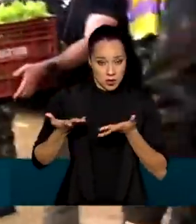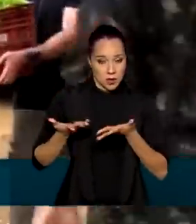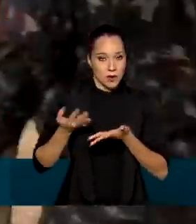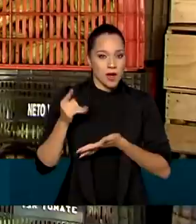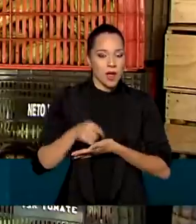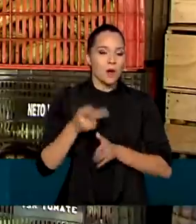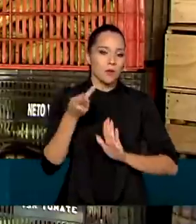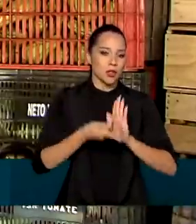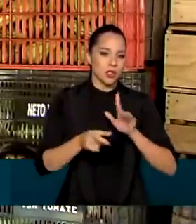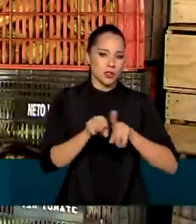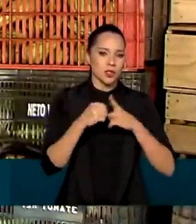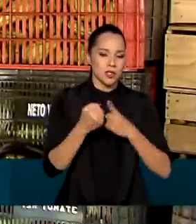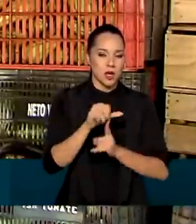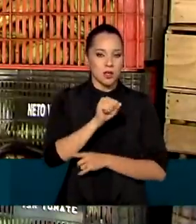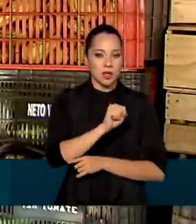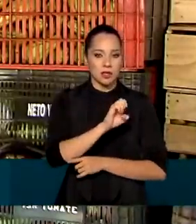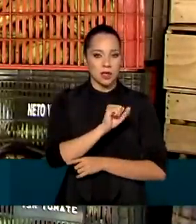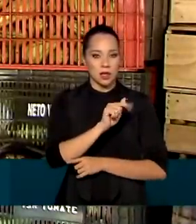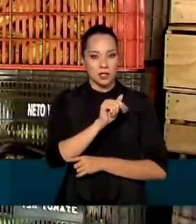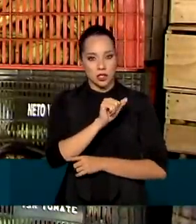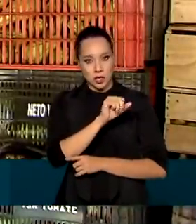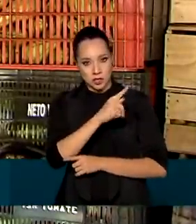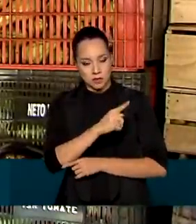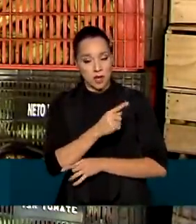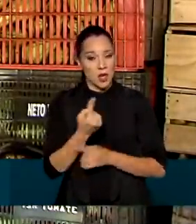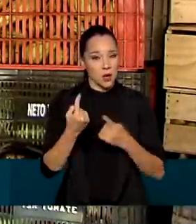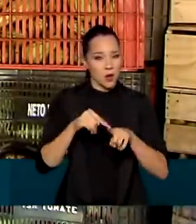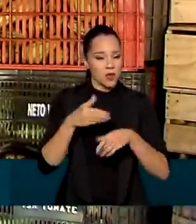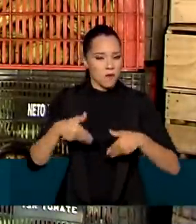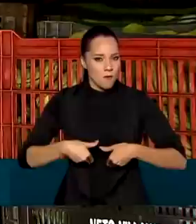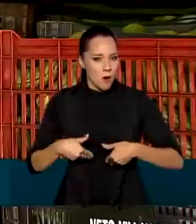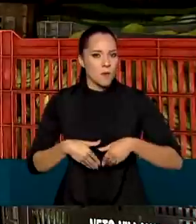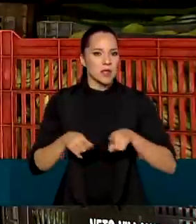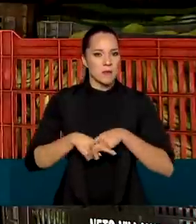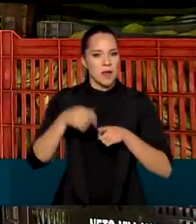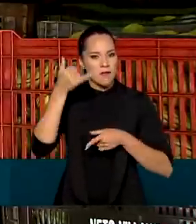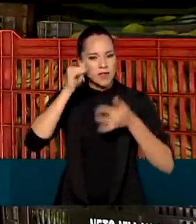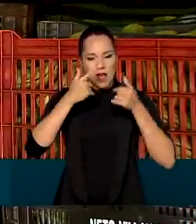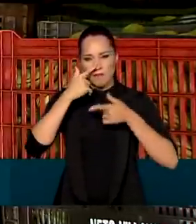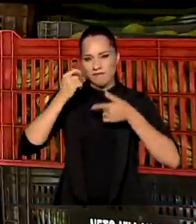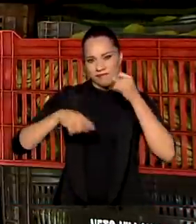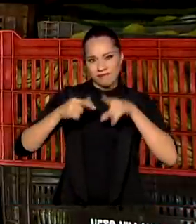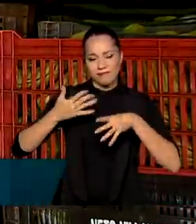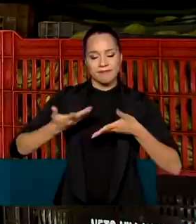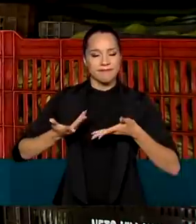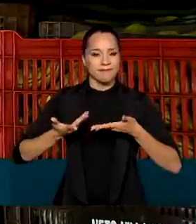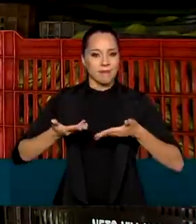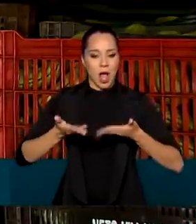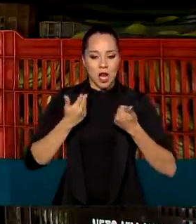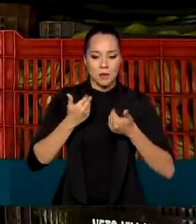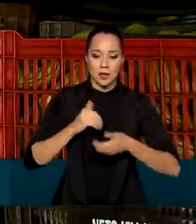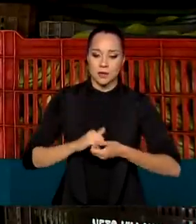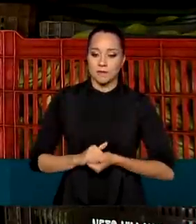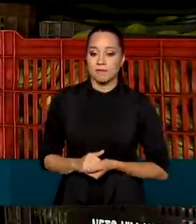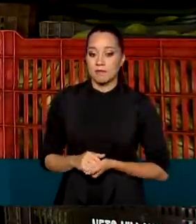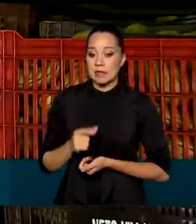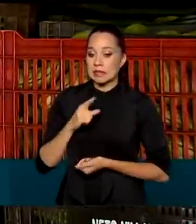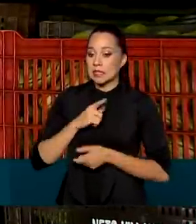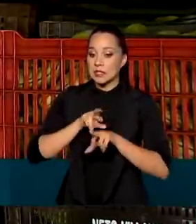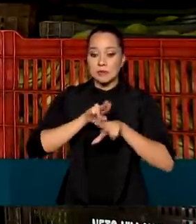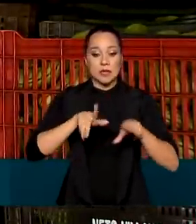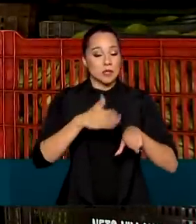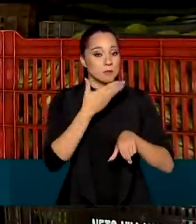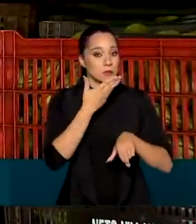da CEA GESP, de combate à fome e ao desperdício de alimentos. Nós temos diversos pedidos, já ajudamos